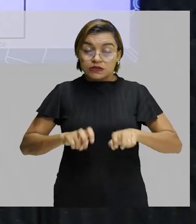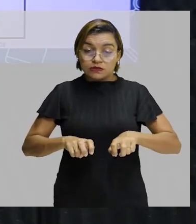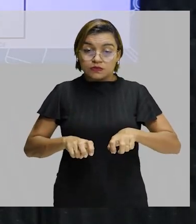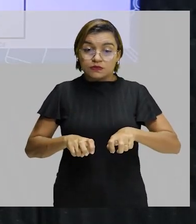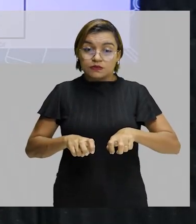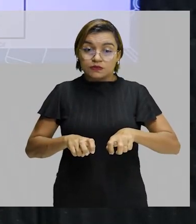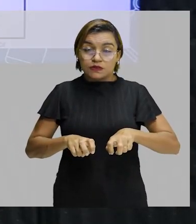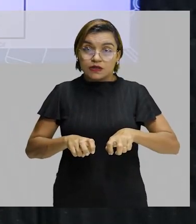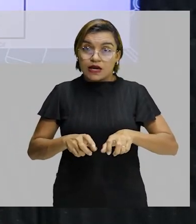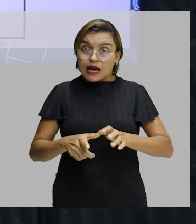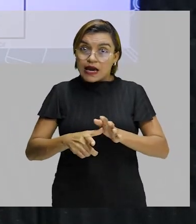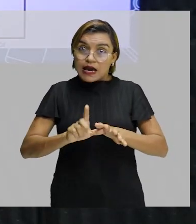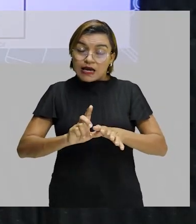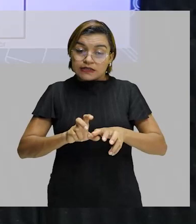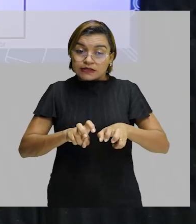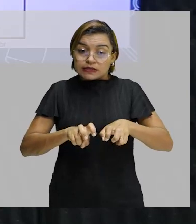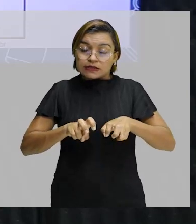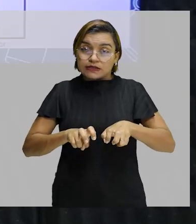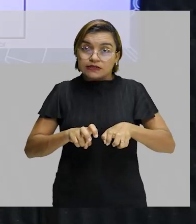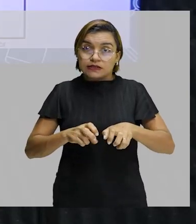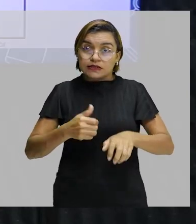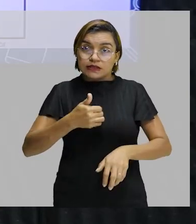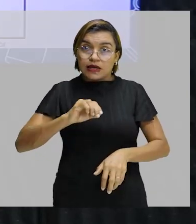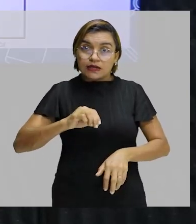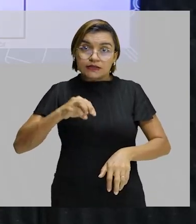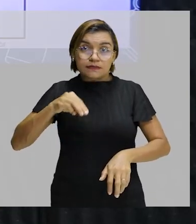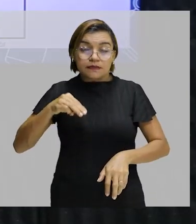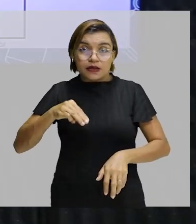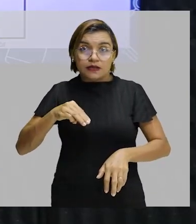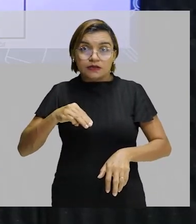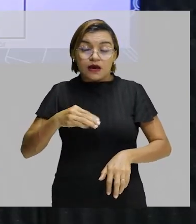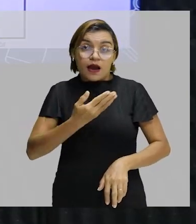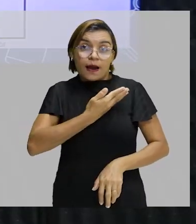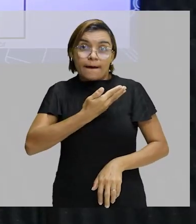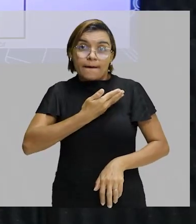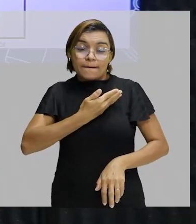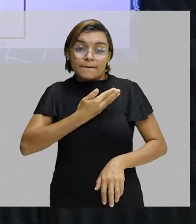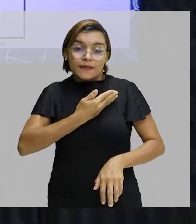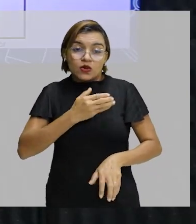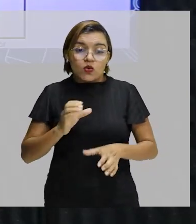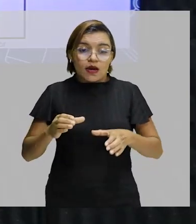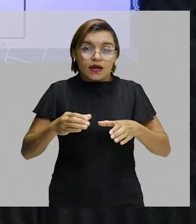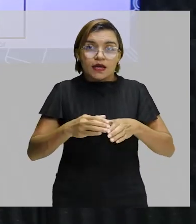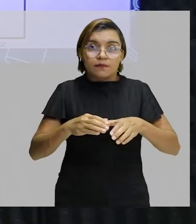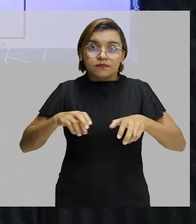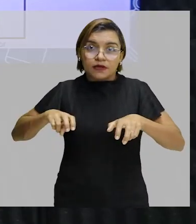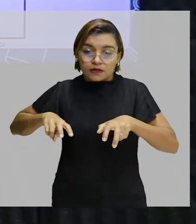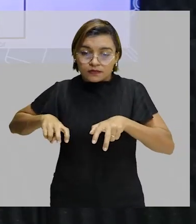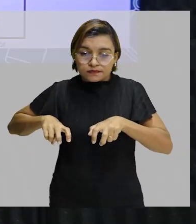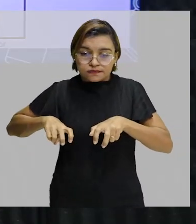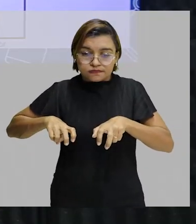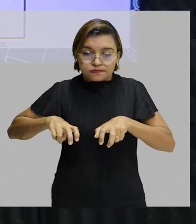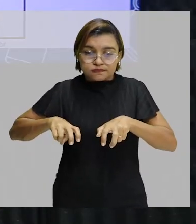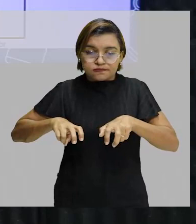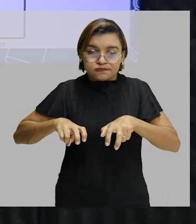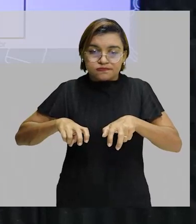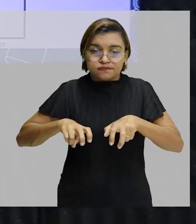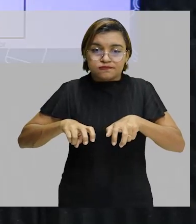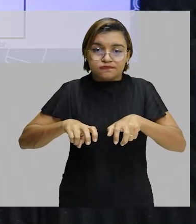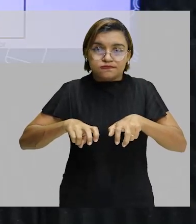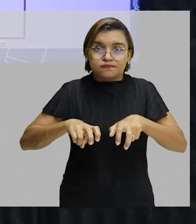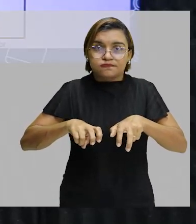posicionam um pouquinho antes e quando o seu companheiro de equipe vai se aproximando, ele já inicia ali uma leve